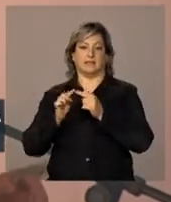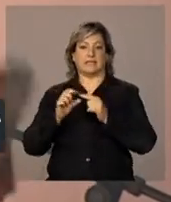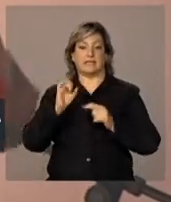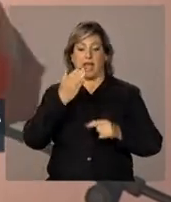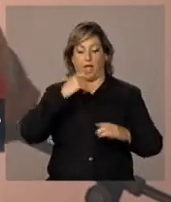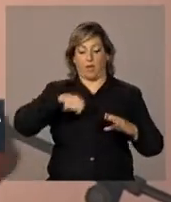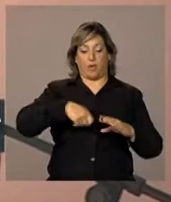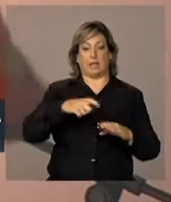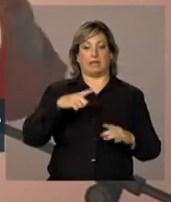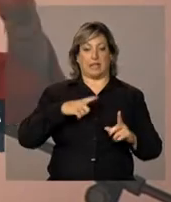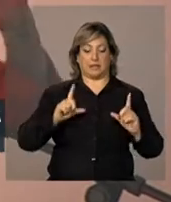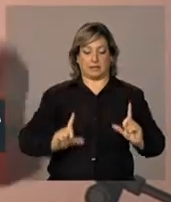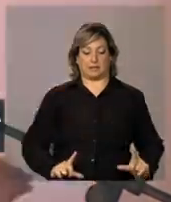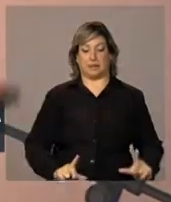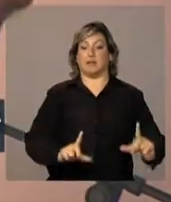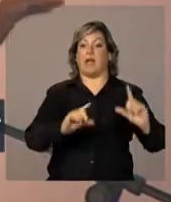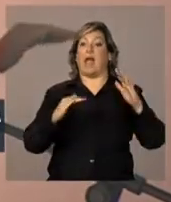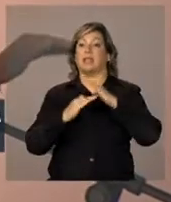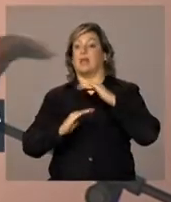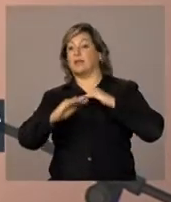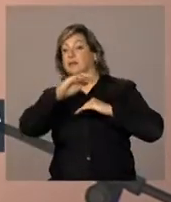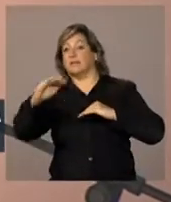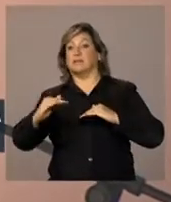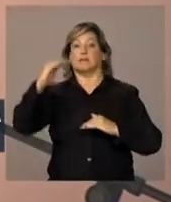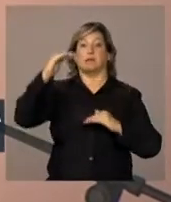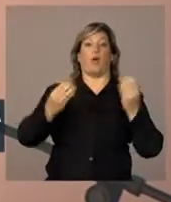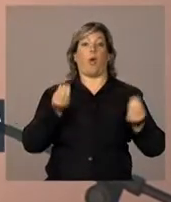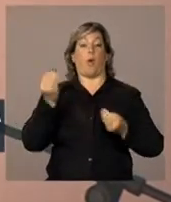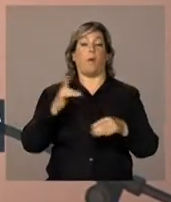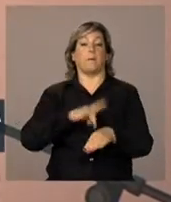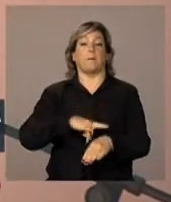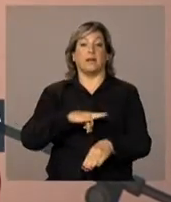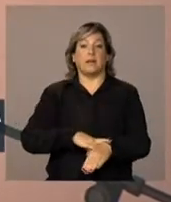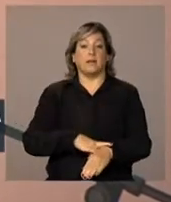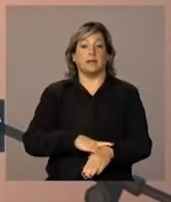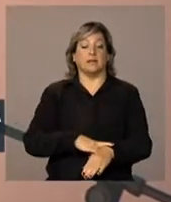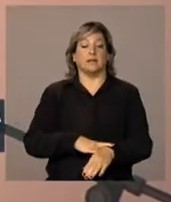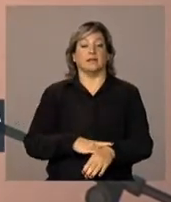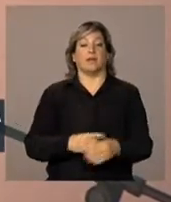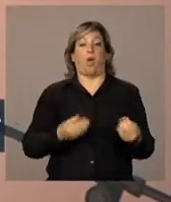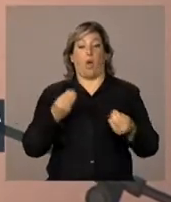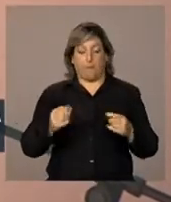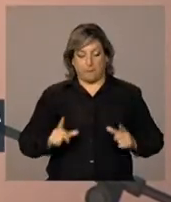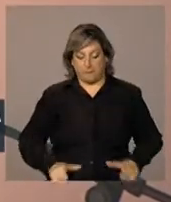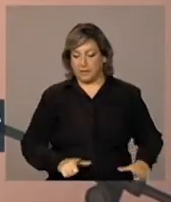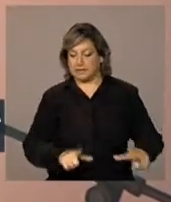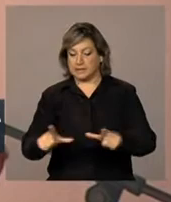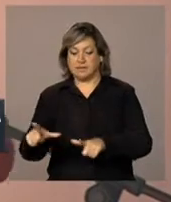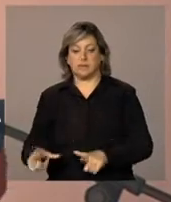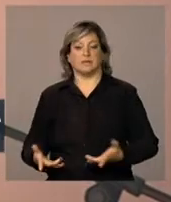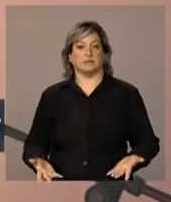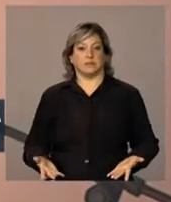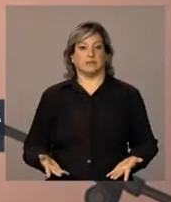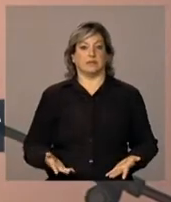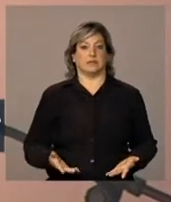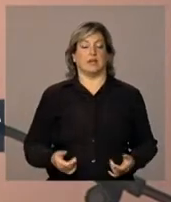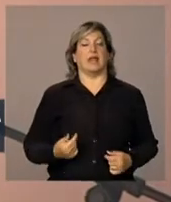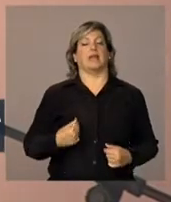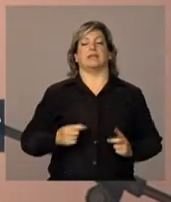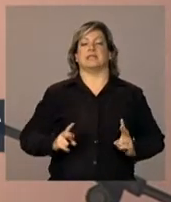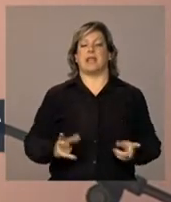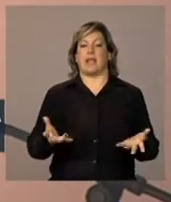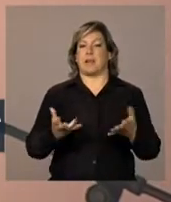cozinha tem azulejo, até onde, como é que é o banheiro, como é que vai ser o piso. Eu quero sempre